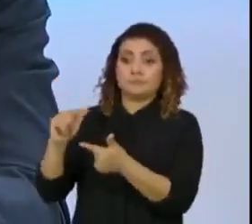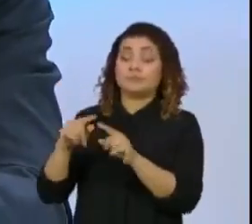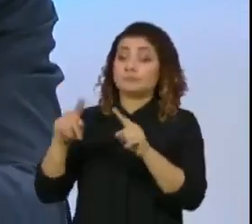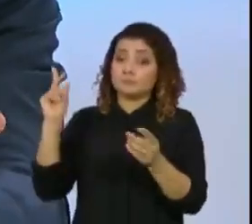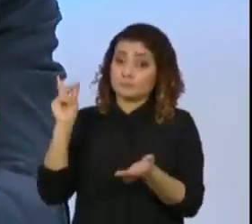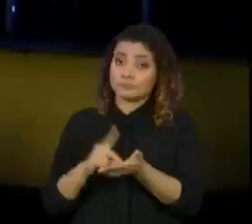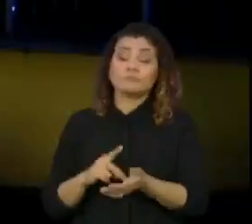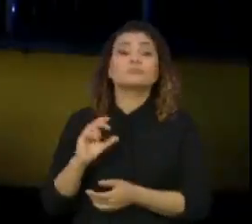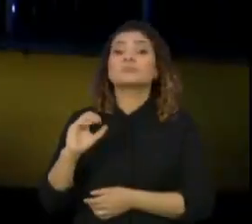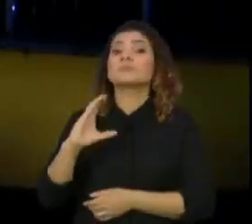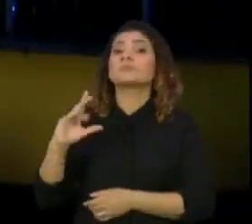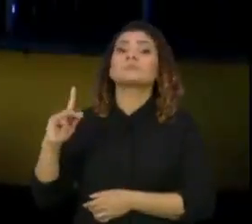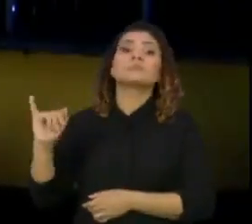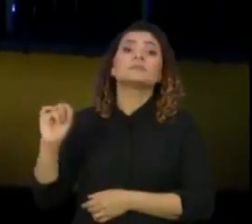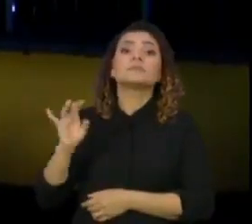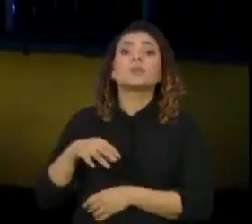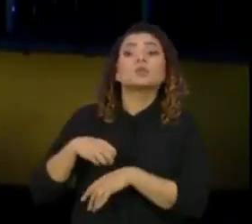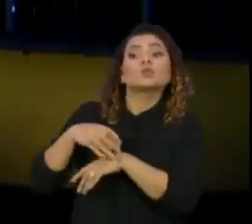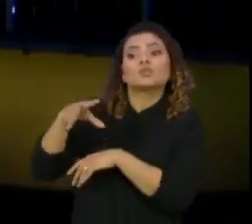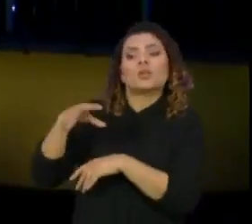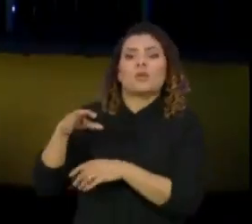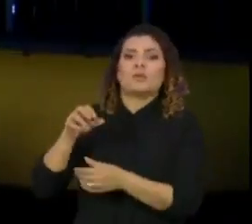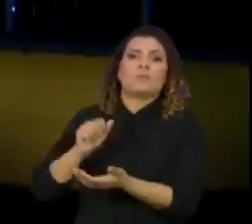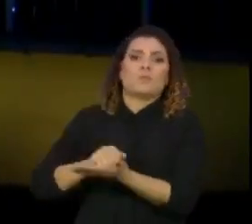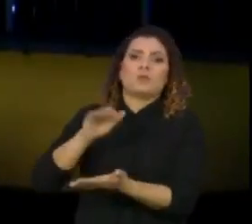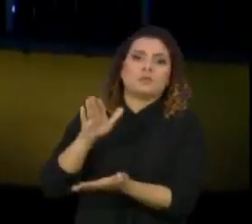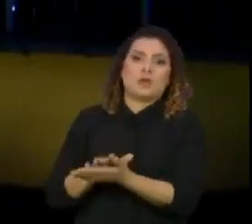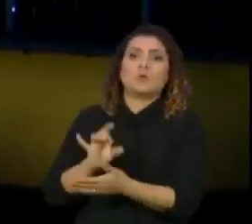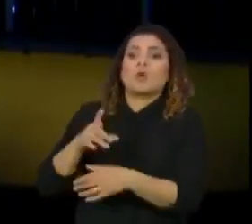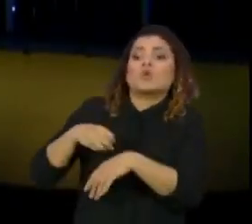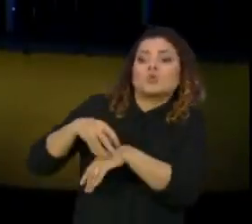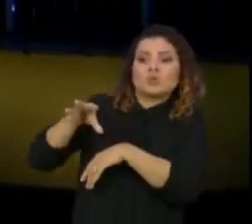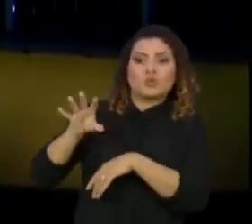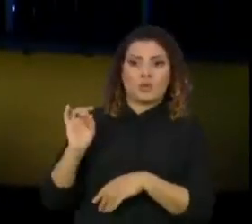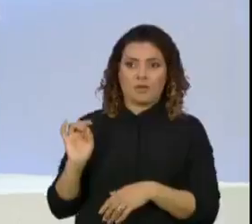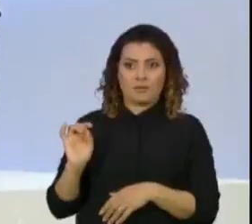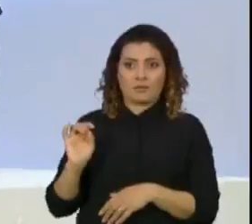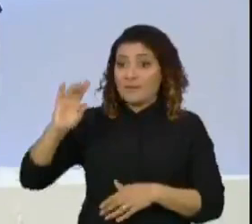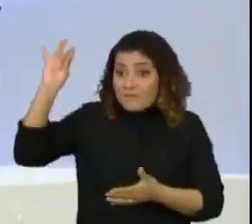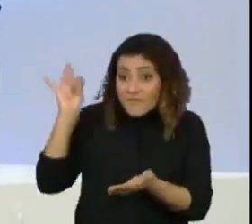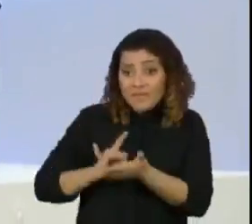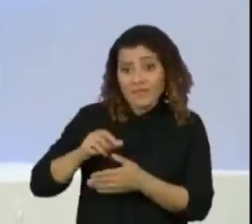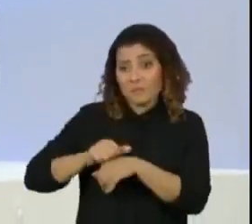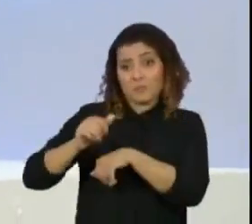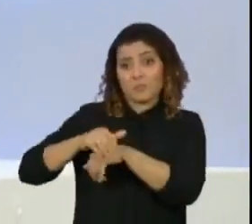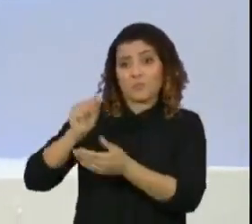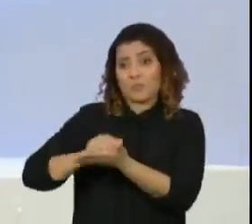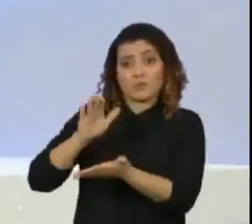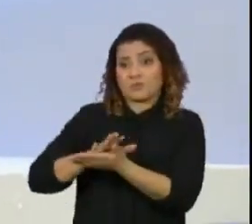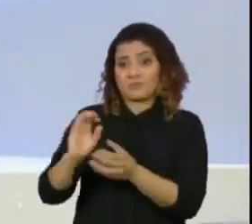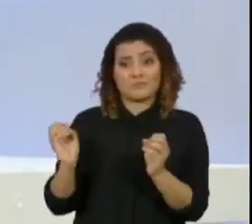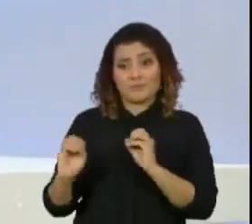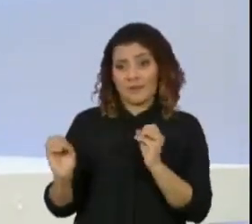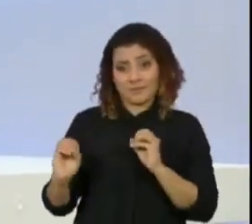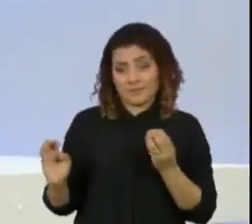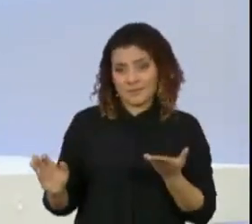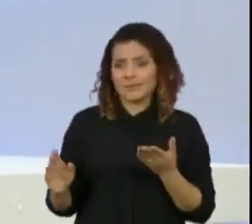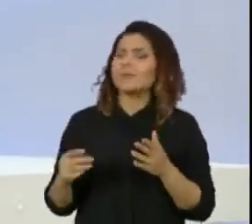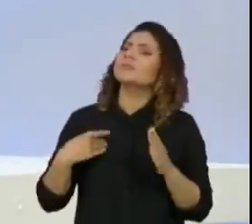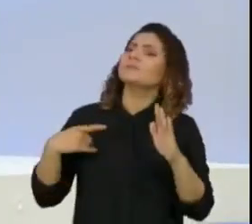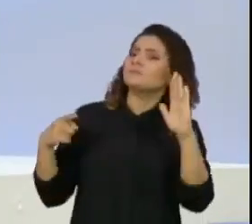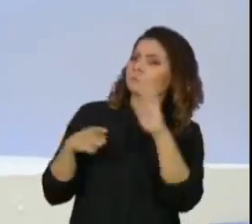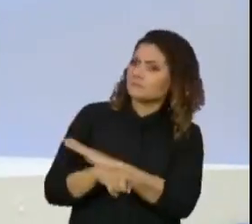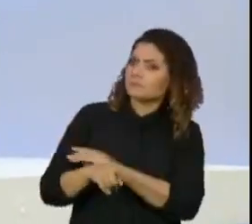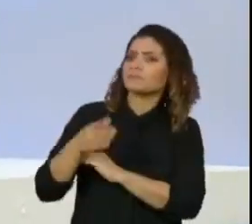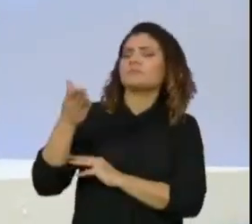CPI, ela só sugere uma punição, ela não pune, ela sugere que alguém seja indiciado, denunciado. Eu queria fazer uma